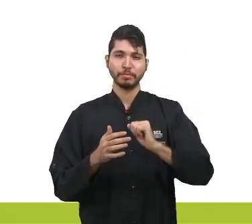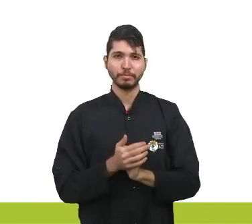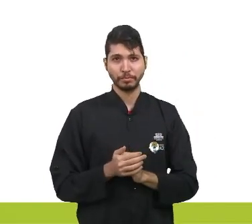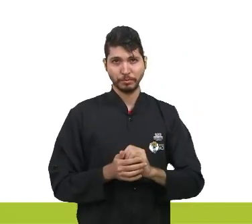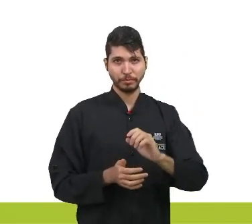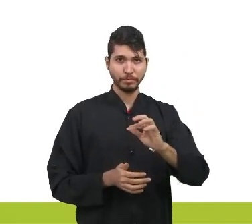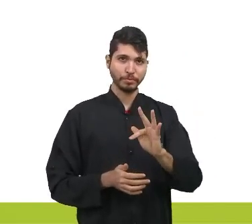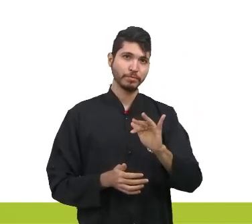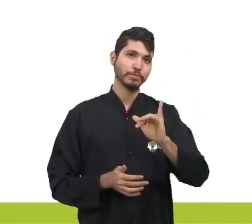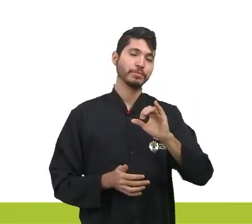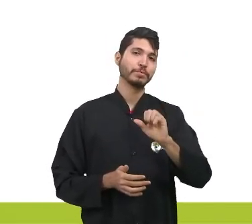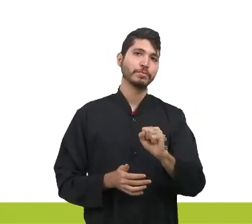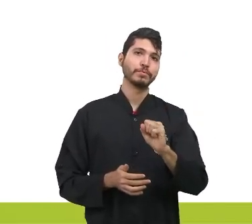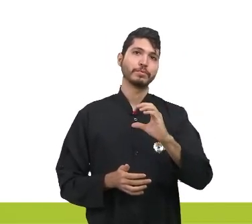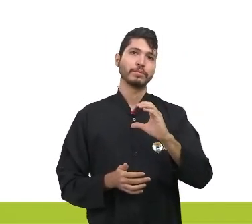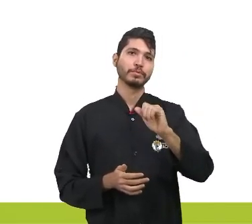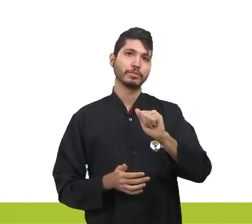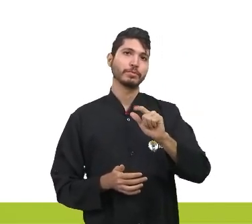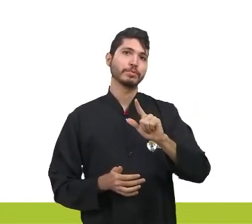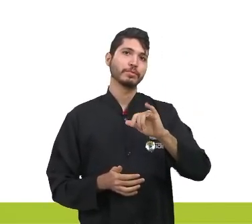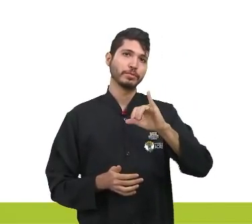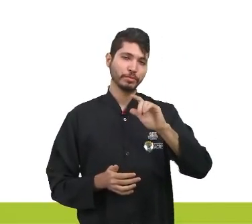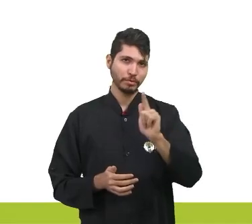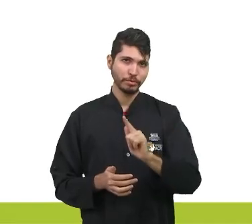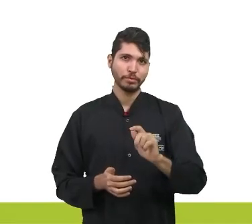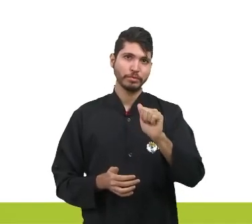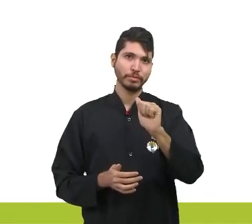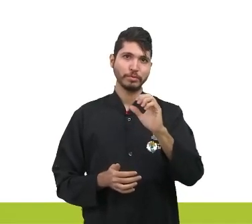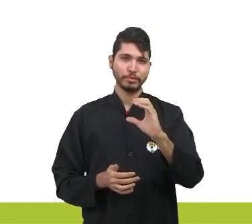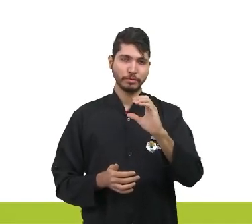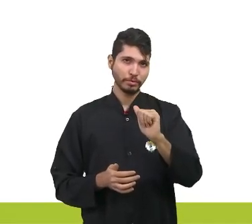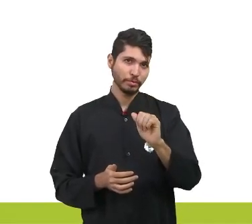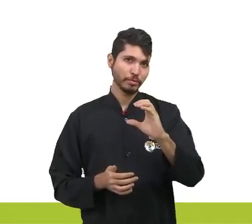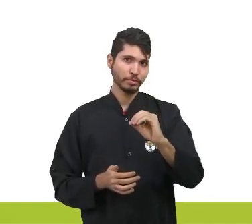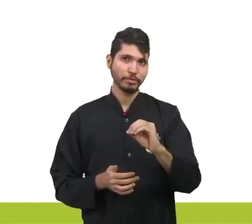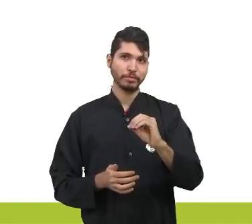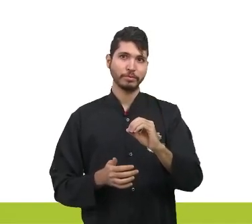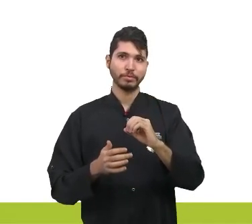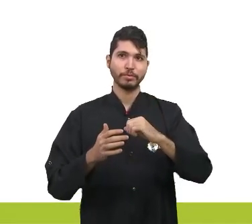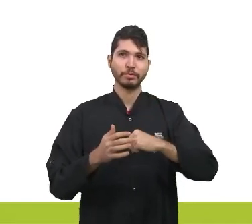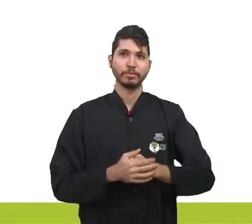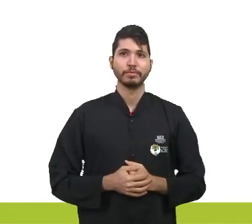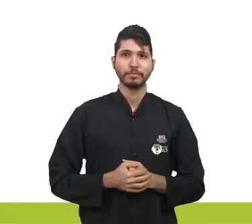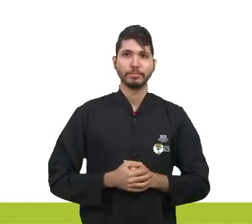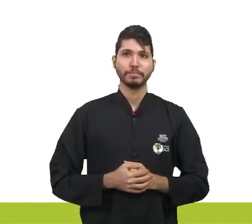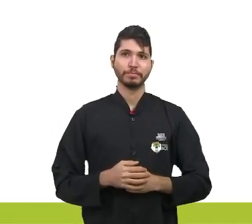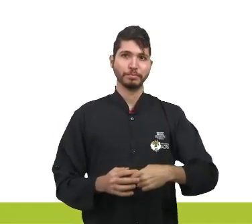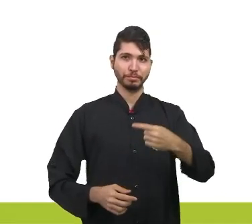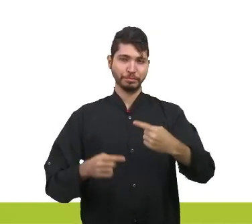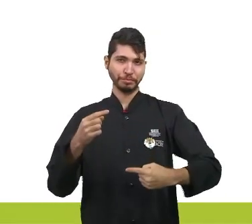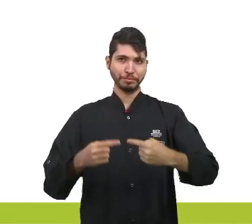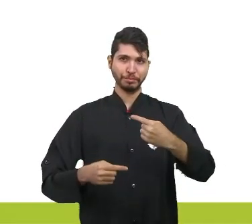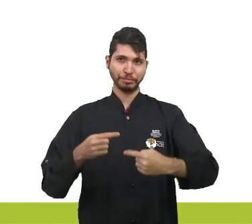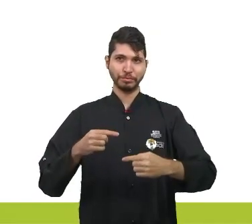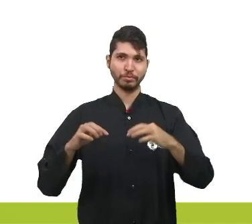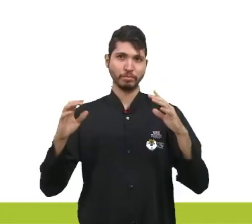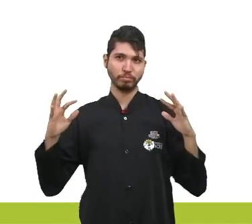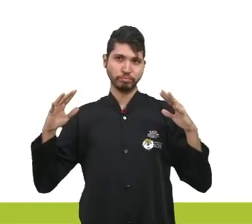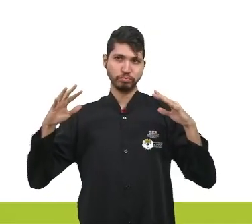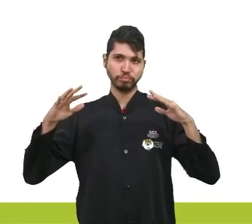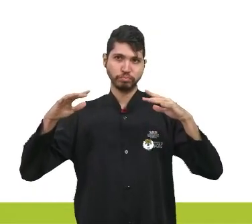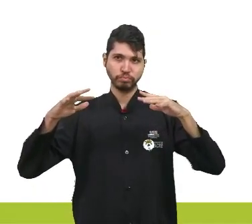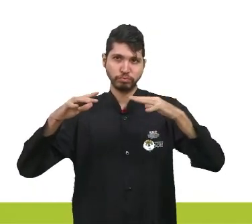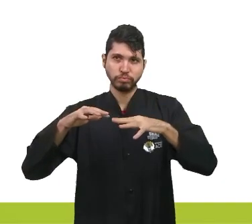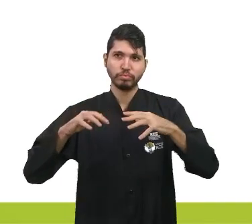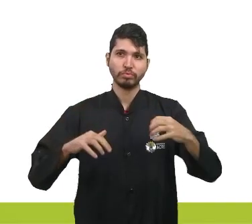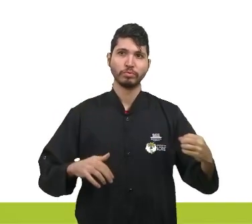fluxos de populações do novo e do velho mundo. Letra E. Monitoramento social dos grupos